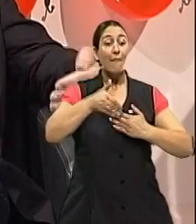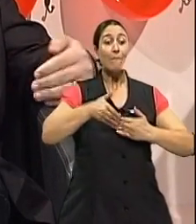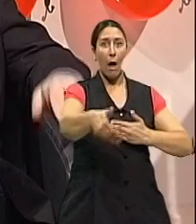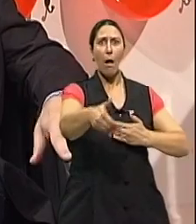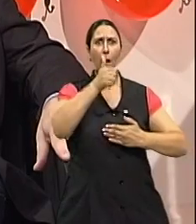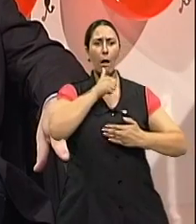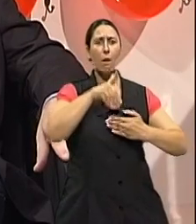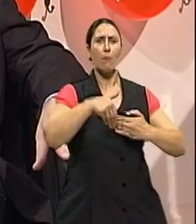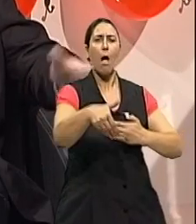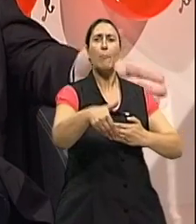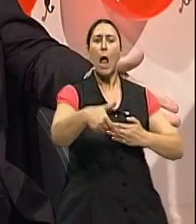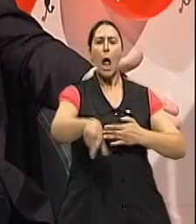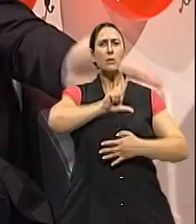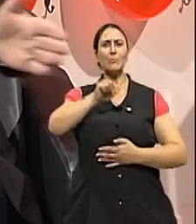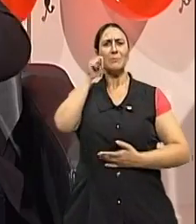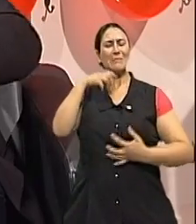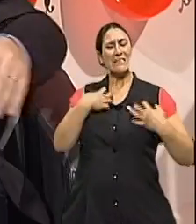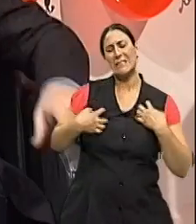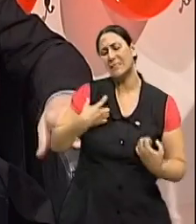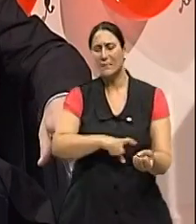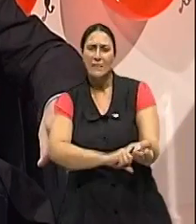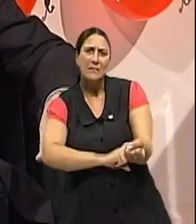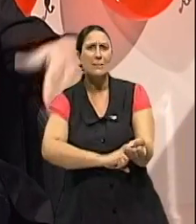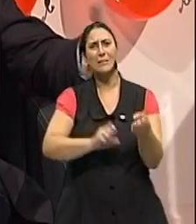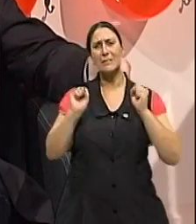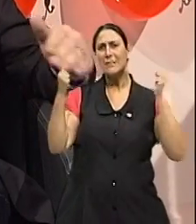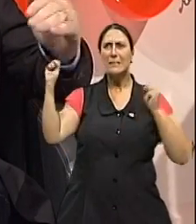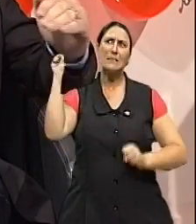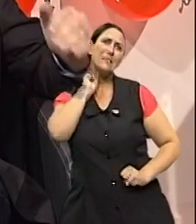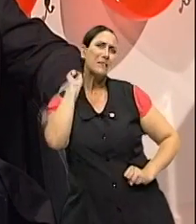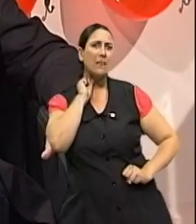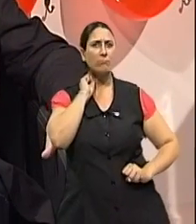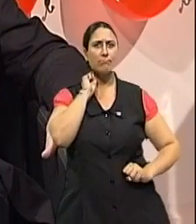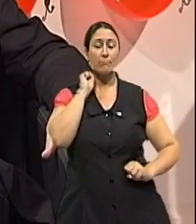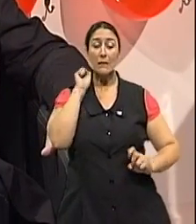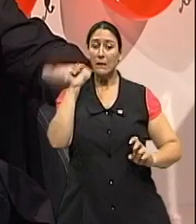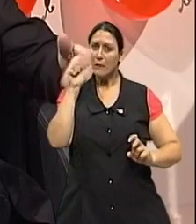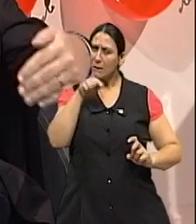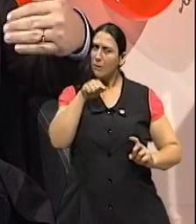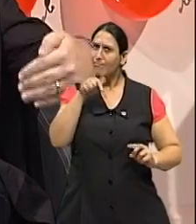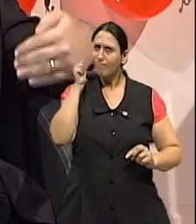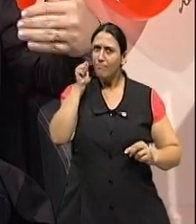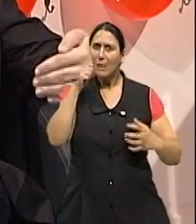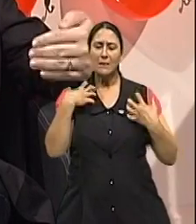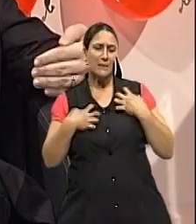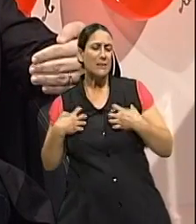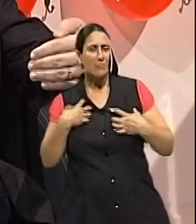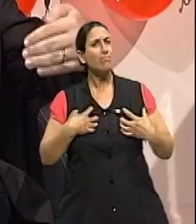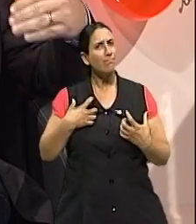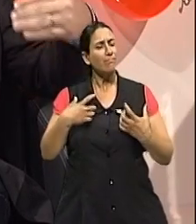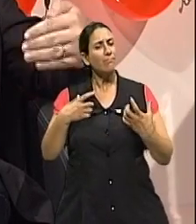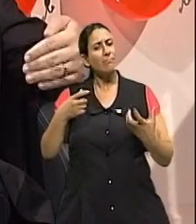desconforto muito grande nesse período, embora a maioria delas apresente algum grau de desconforto, algumas elas